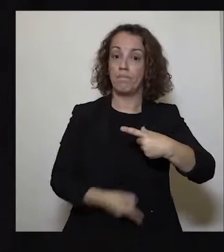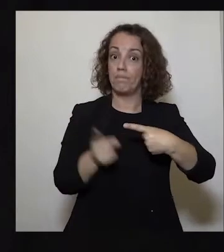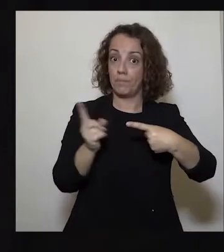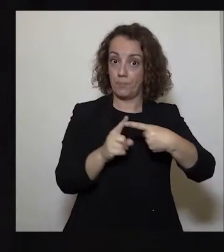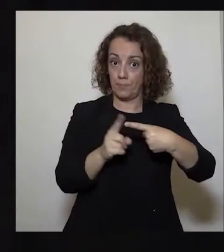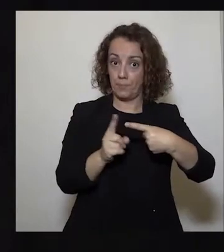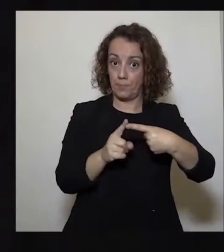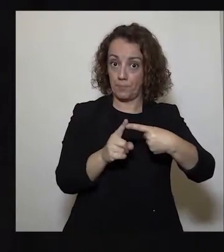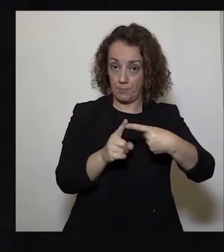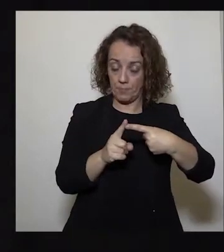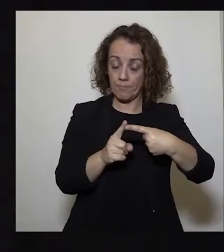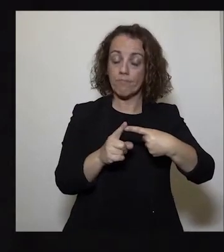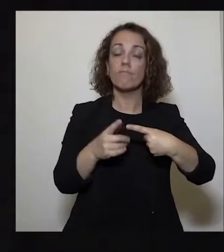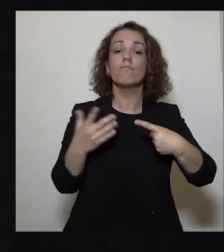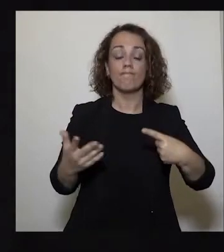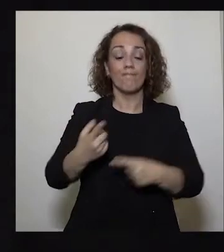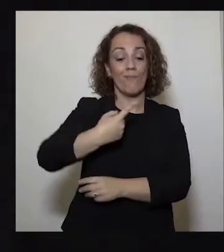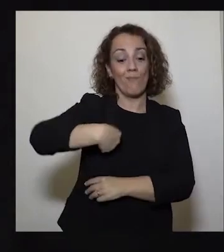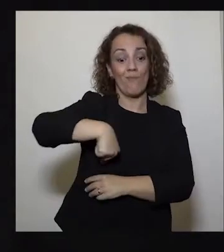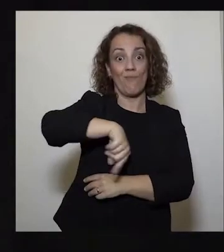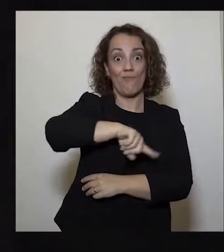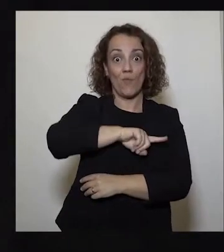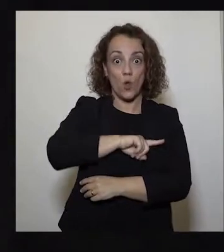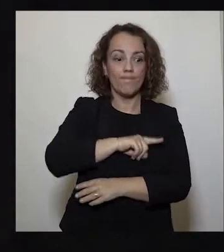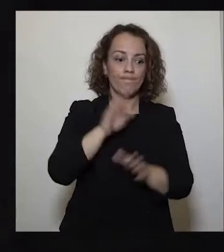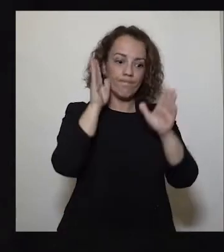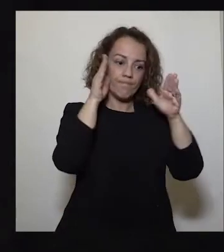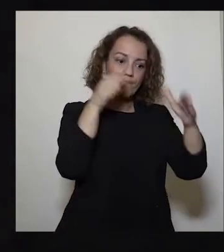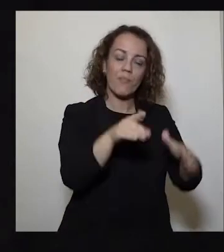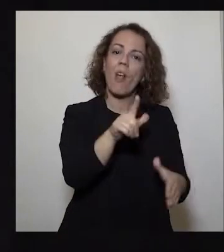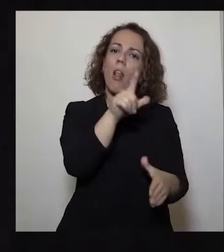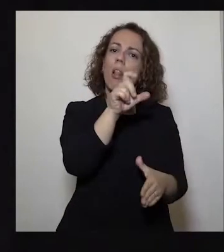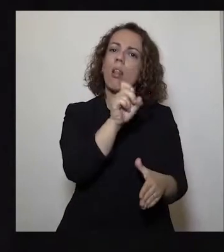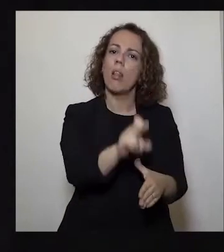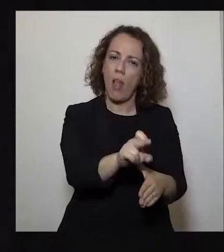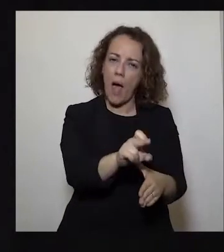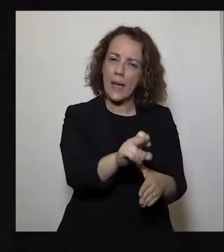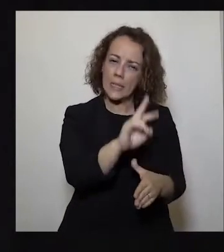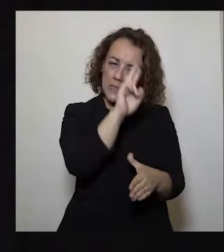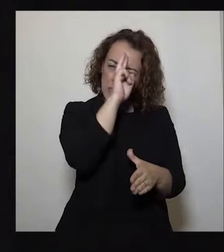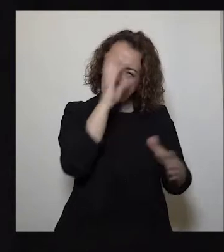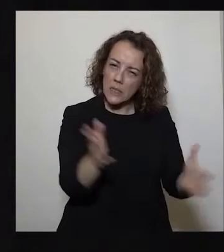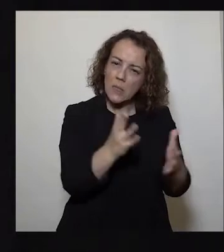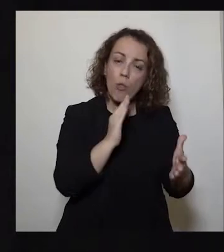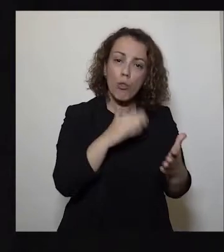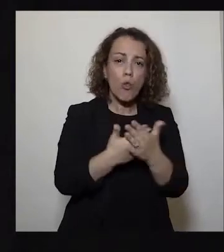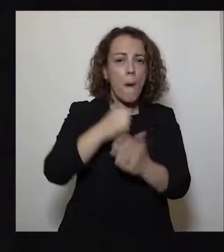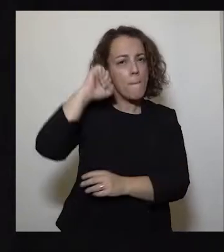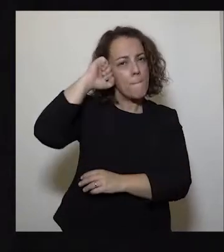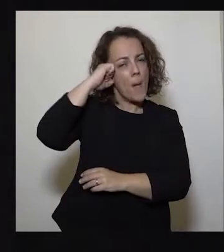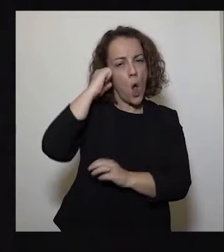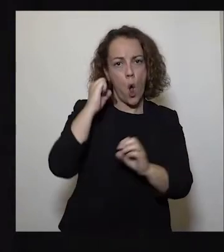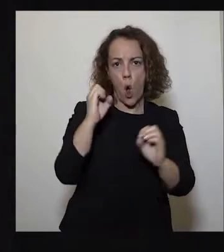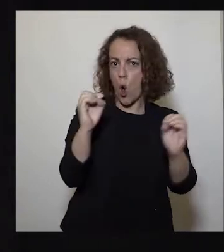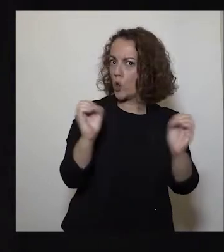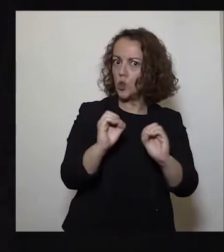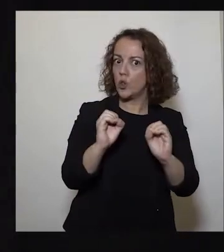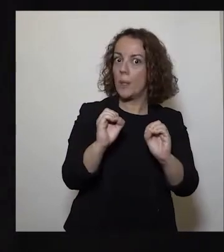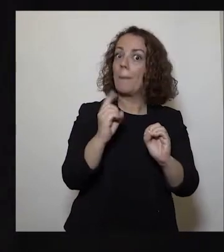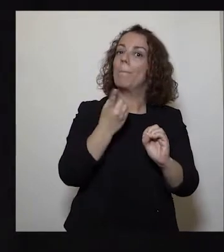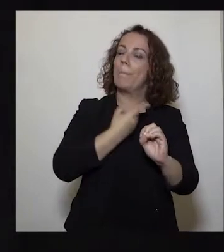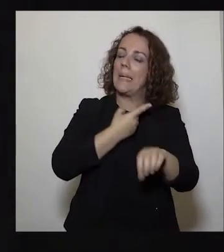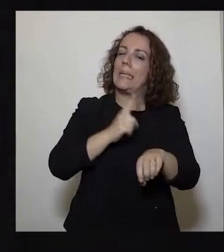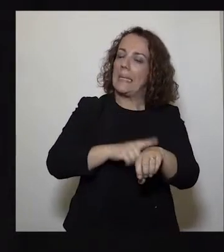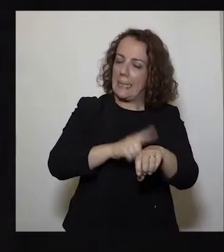razão, a nossa tarefa nos lares não desperdiçou um minuto, mas precisa de mais